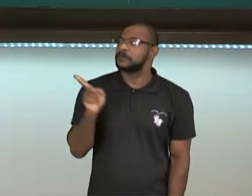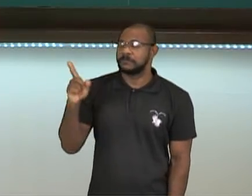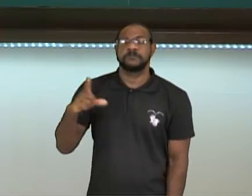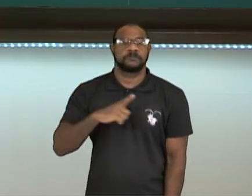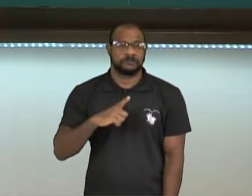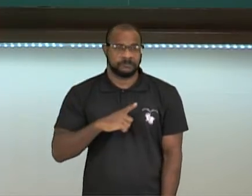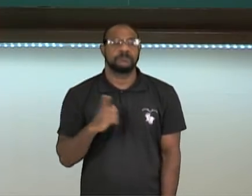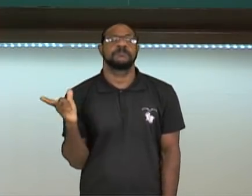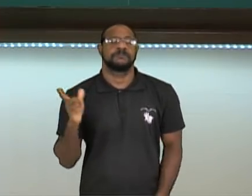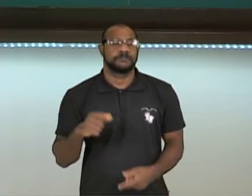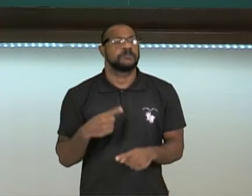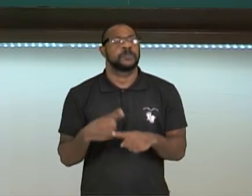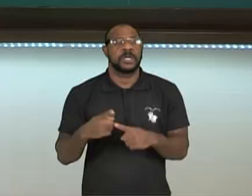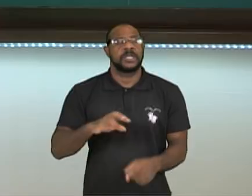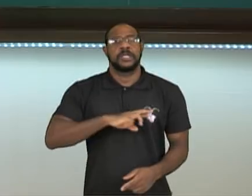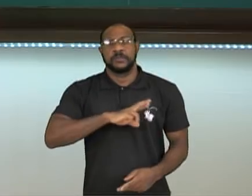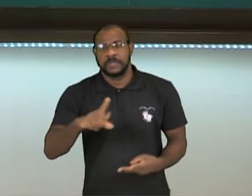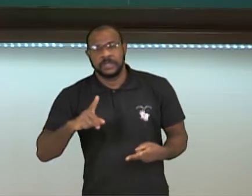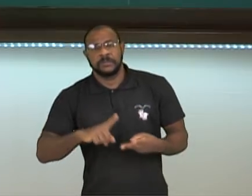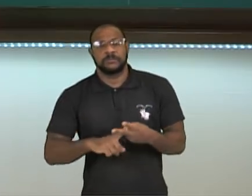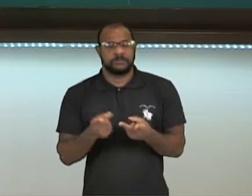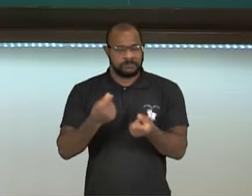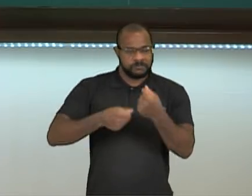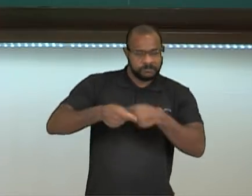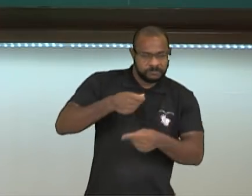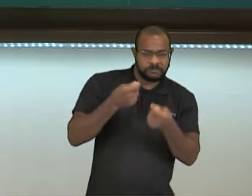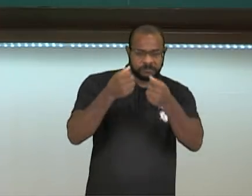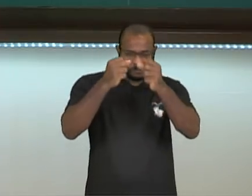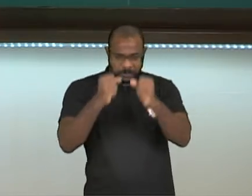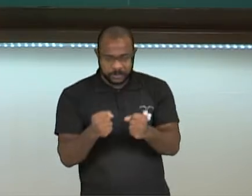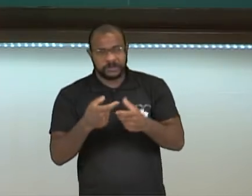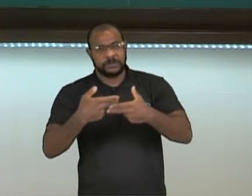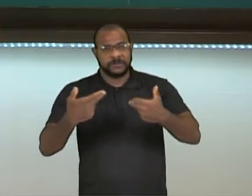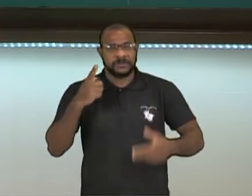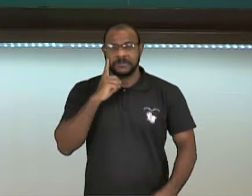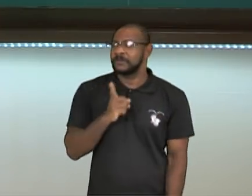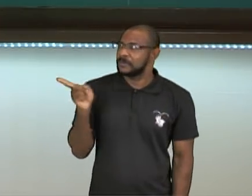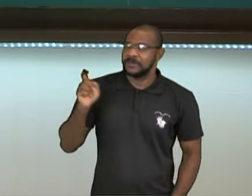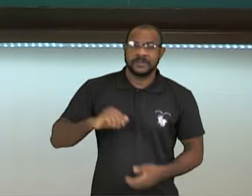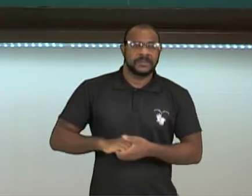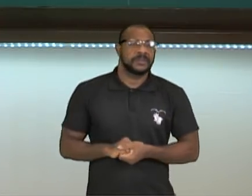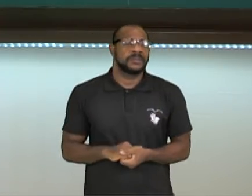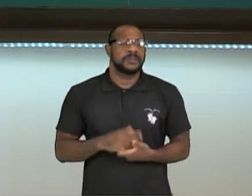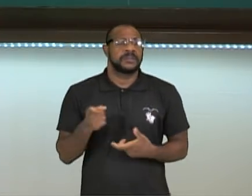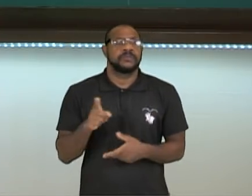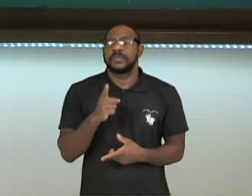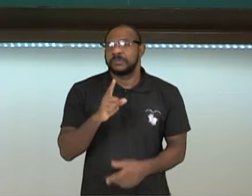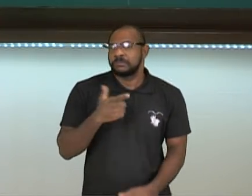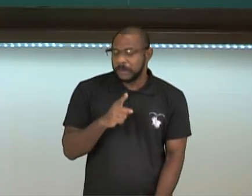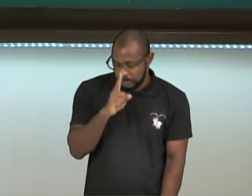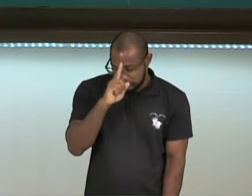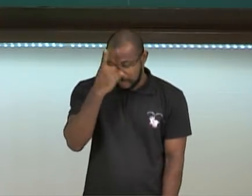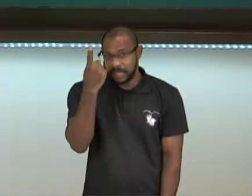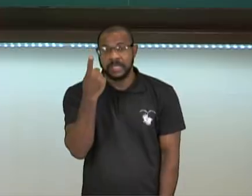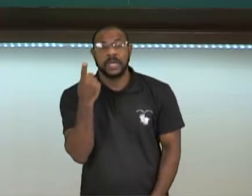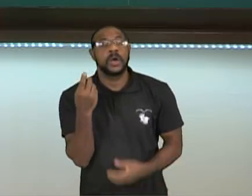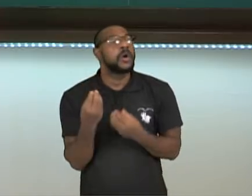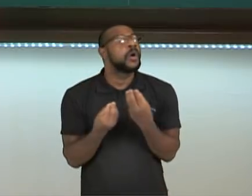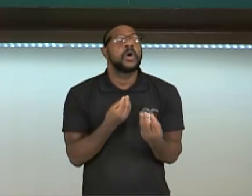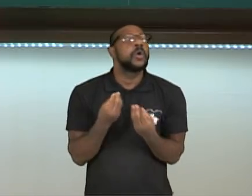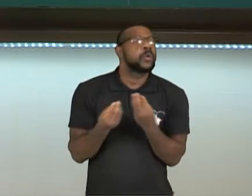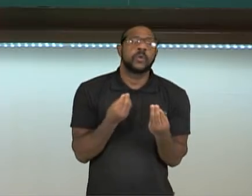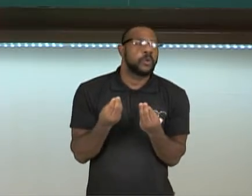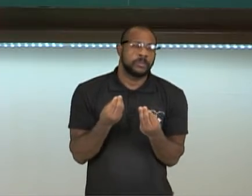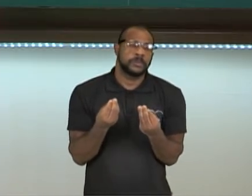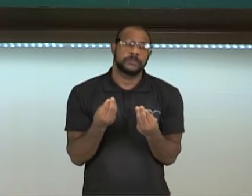E cada vez que você pensa nisso, você não tem ideia de como